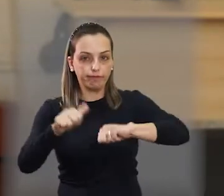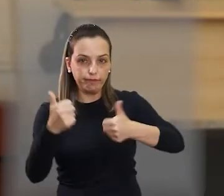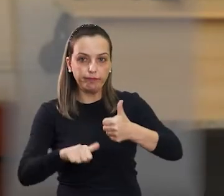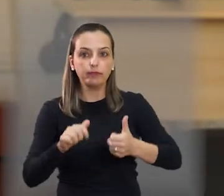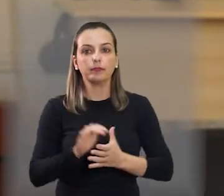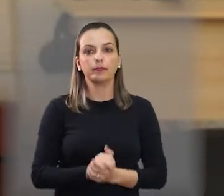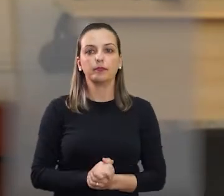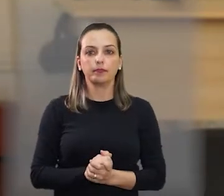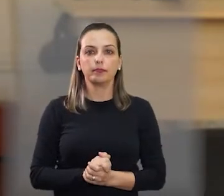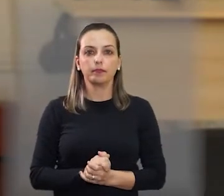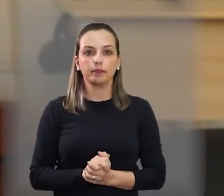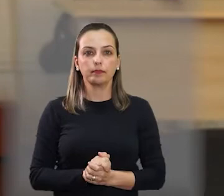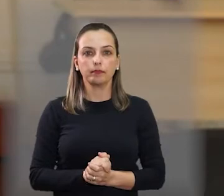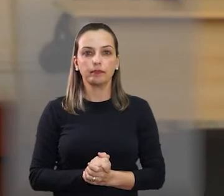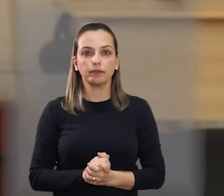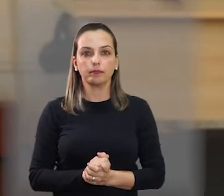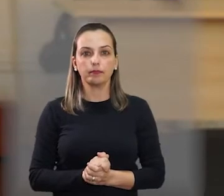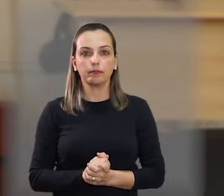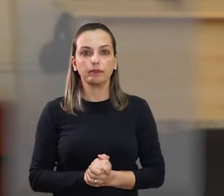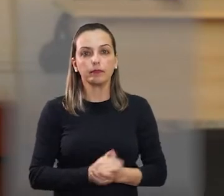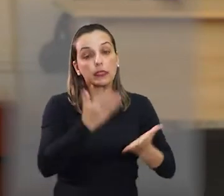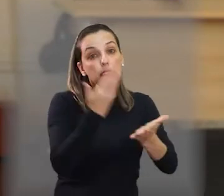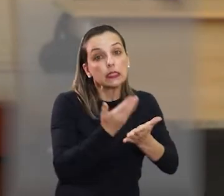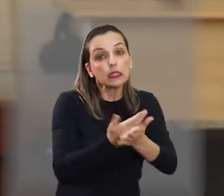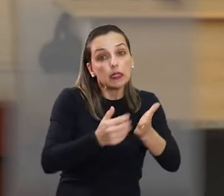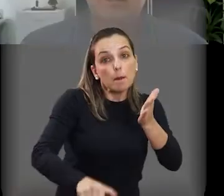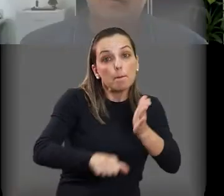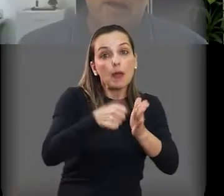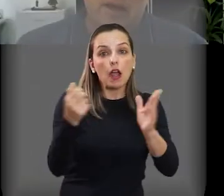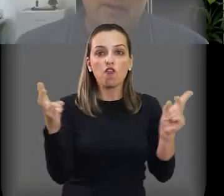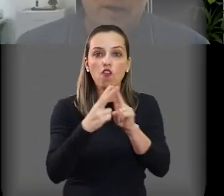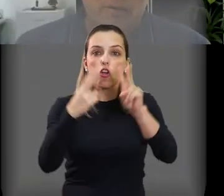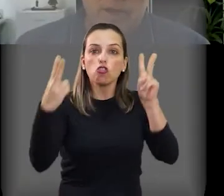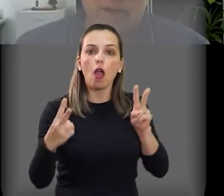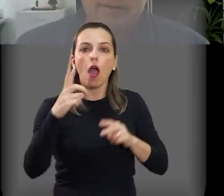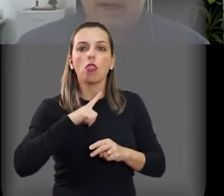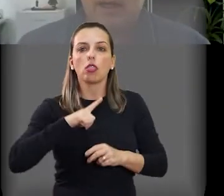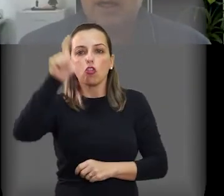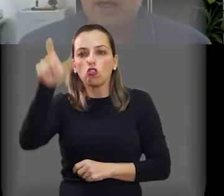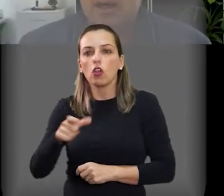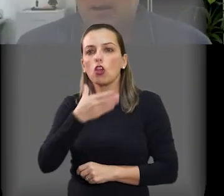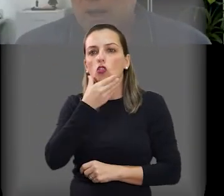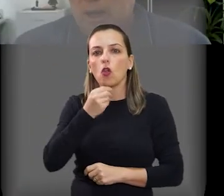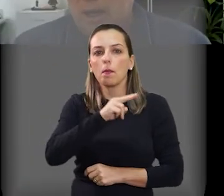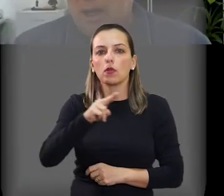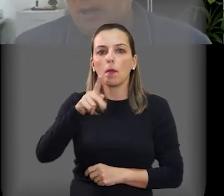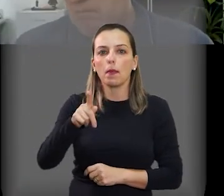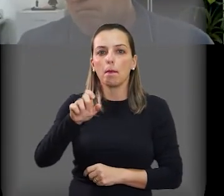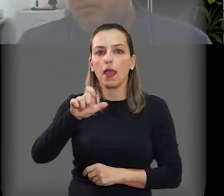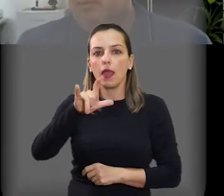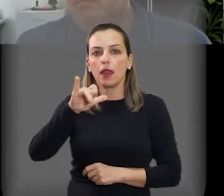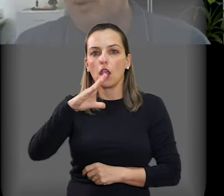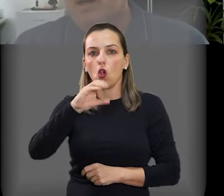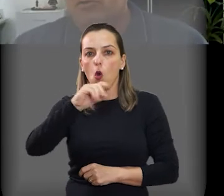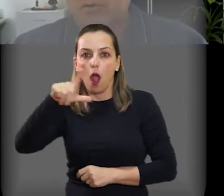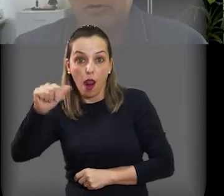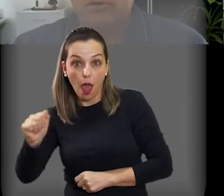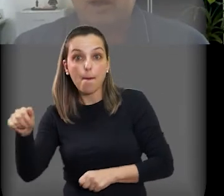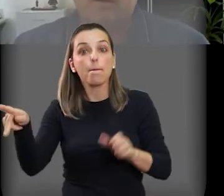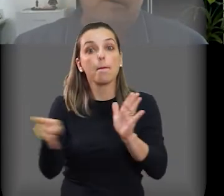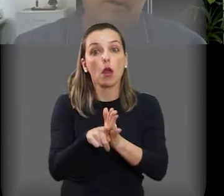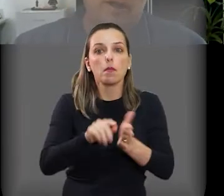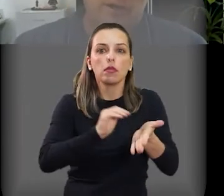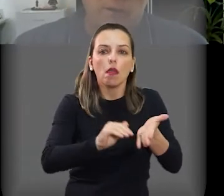e-mail que a gente abre a possibilidade de participação. A primeira aula do curso, realizada por meio de plataforma virtual,